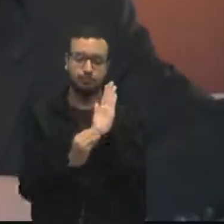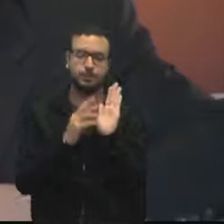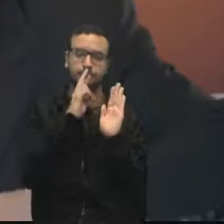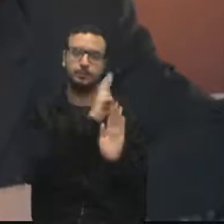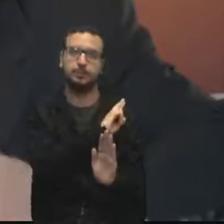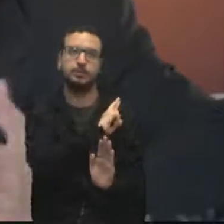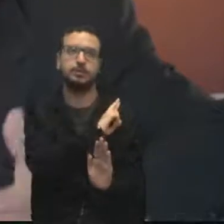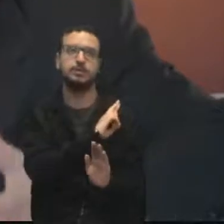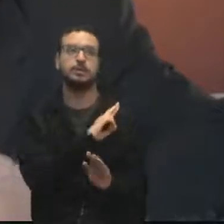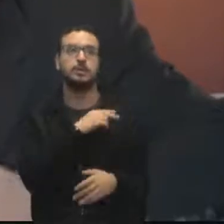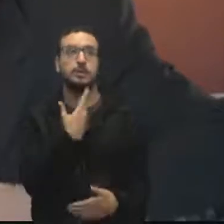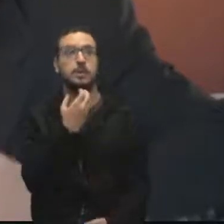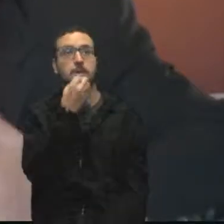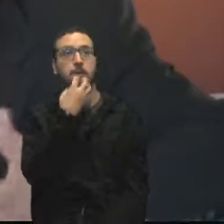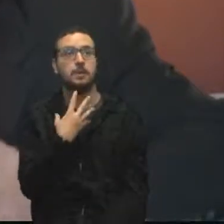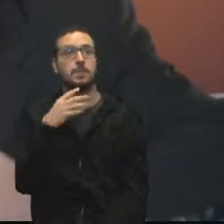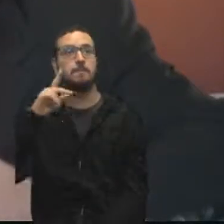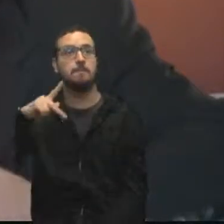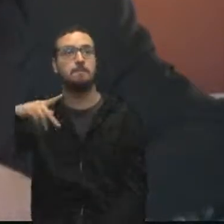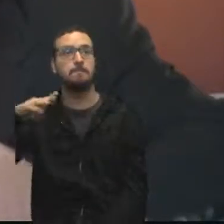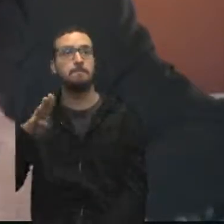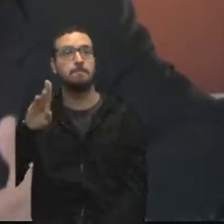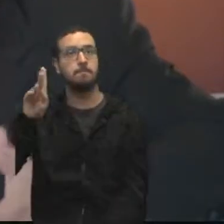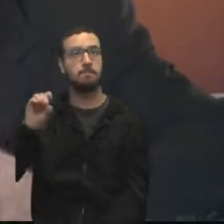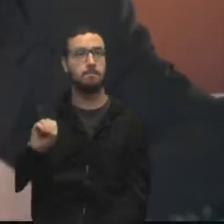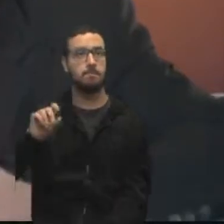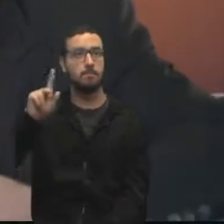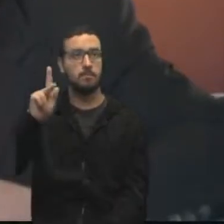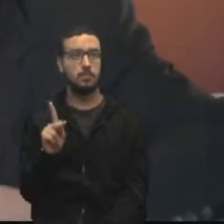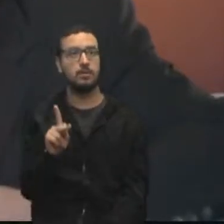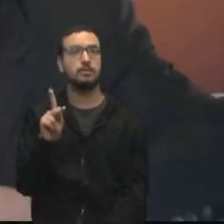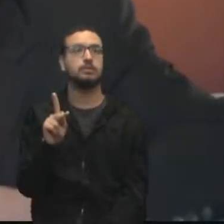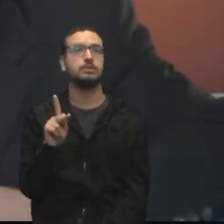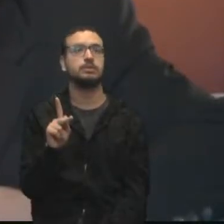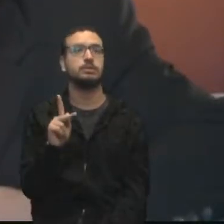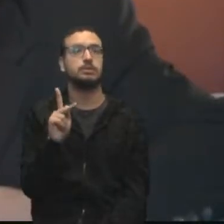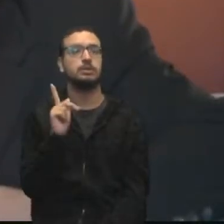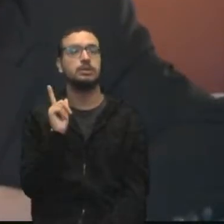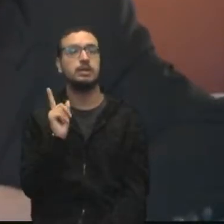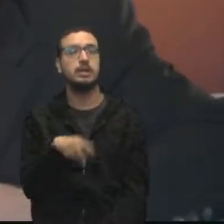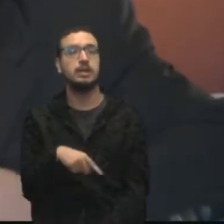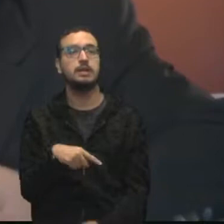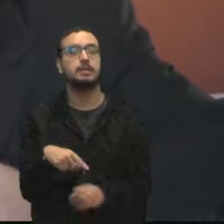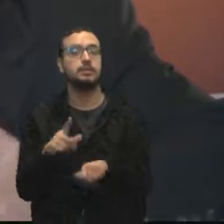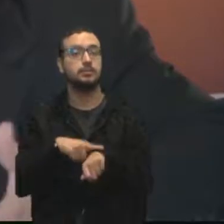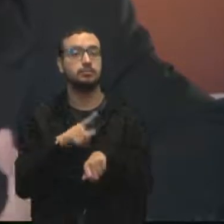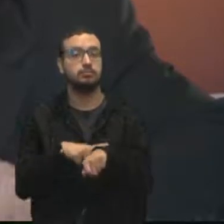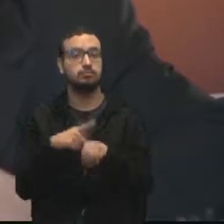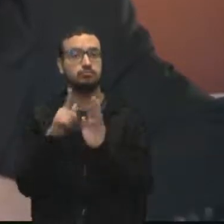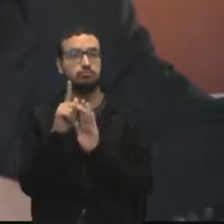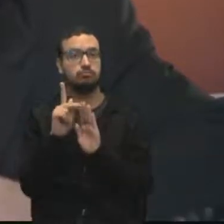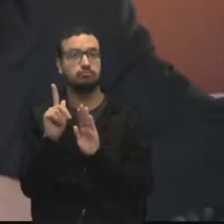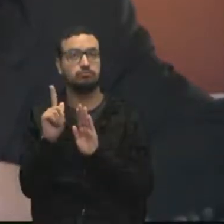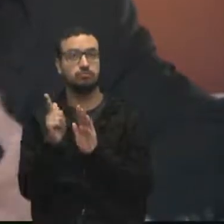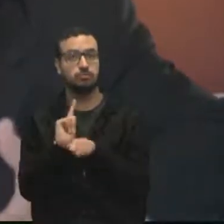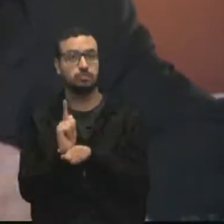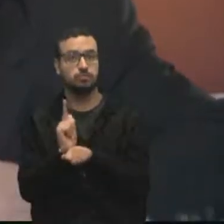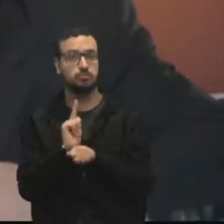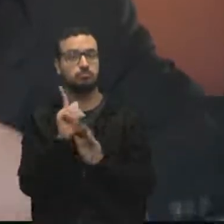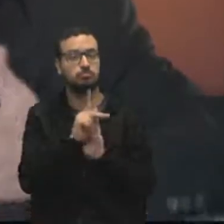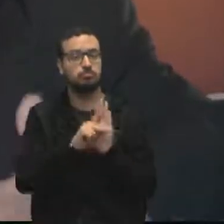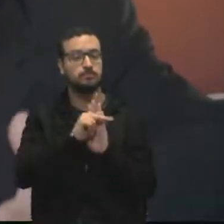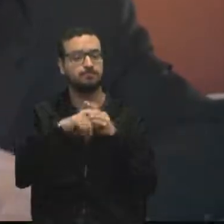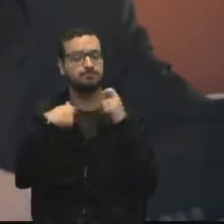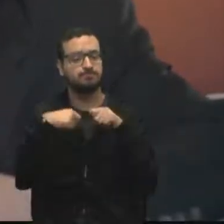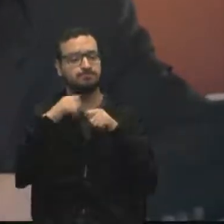PMBOK traz há muitos anos, há muitas versões, de que 90% do tempo do gerenciamento de projetos deve ser dedicado à comunicação. É por